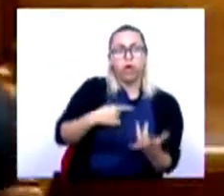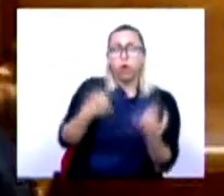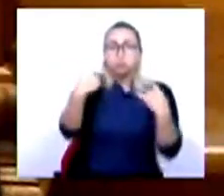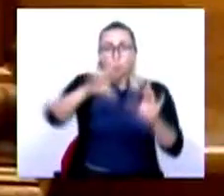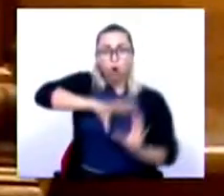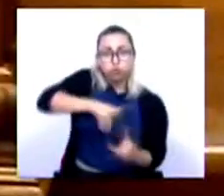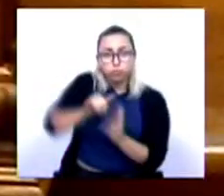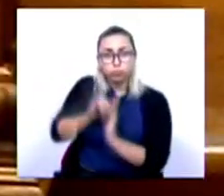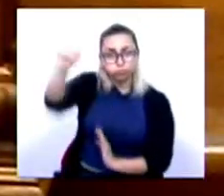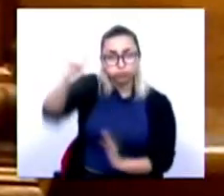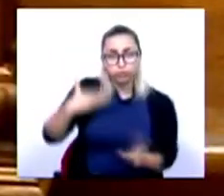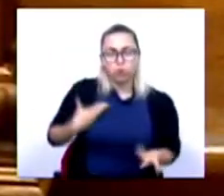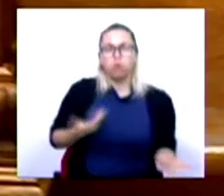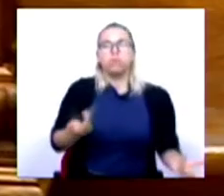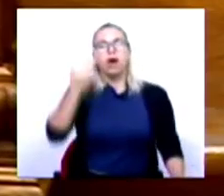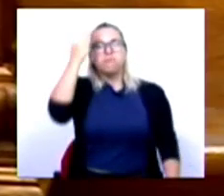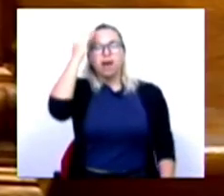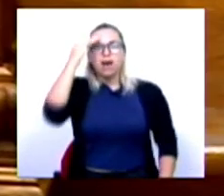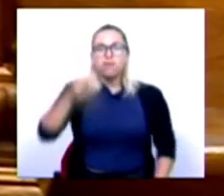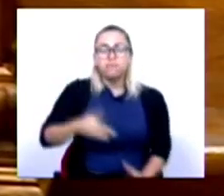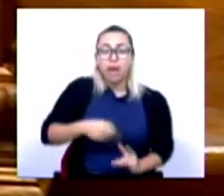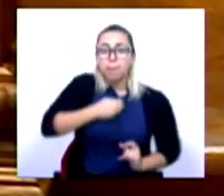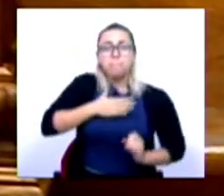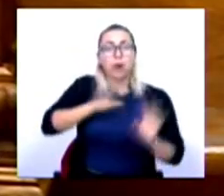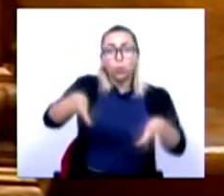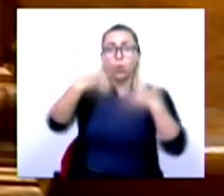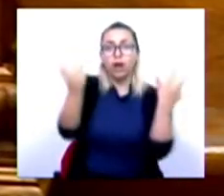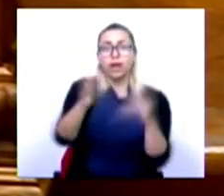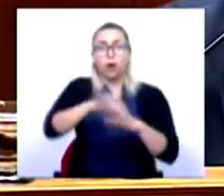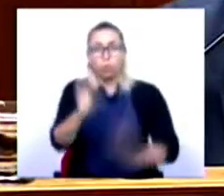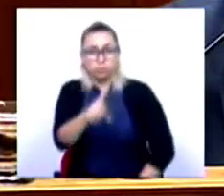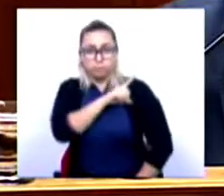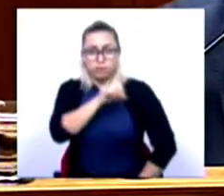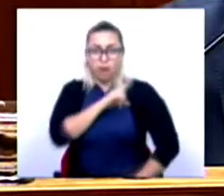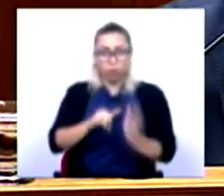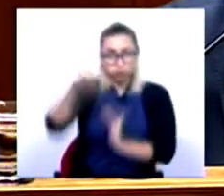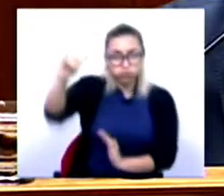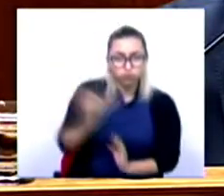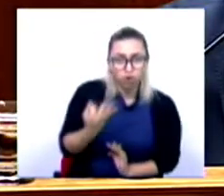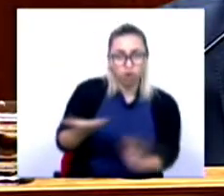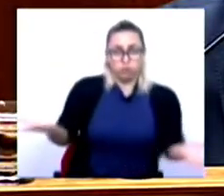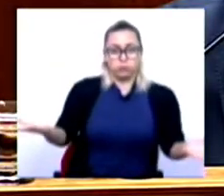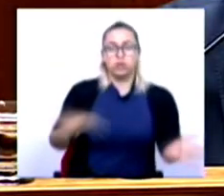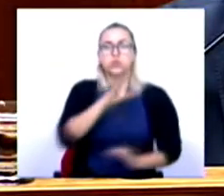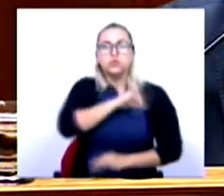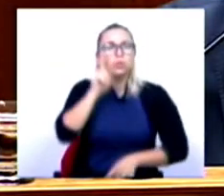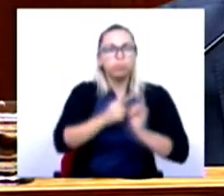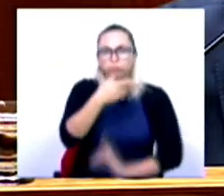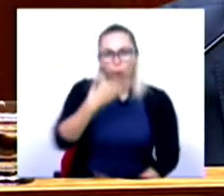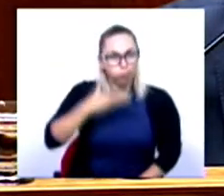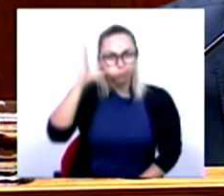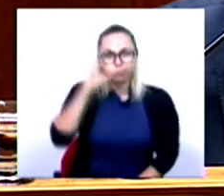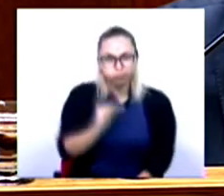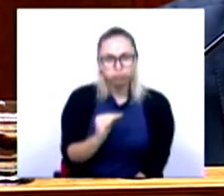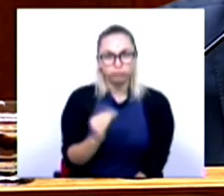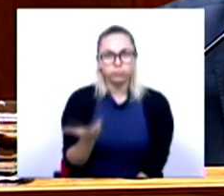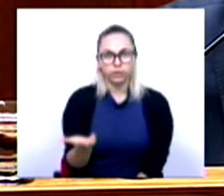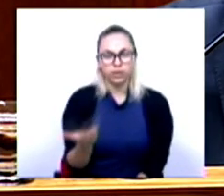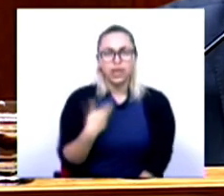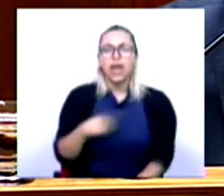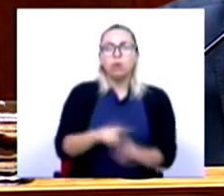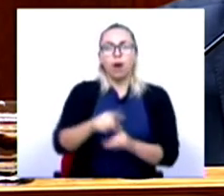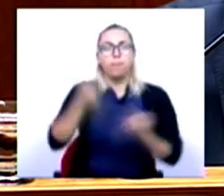voavam? Ou acha que alguma companhia que estava privatizada voou? O Sr. Deputado não sabe que, sendo